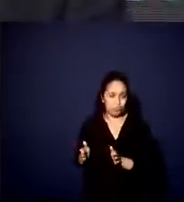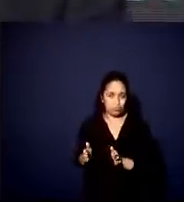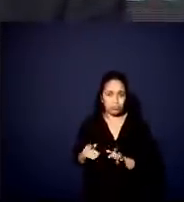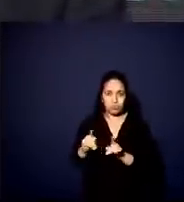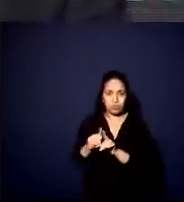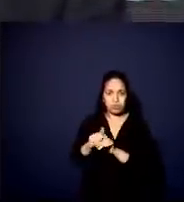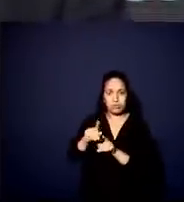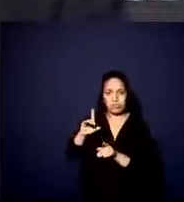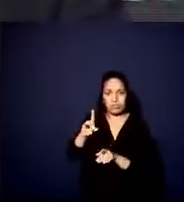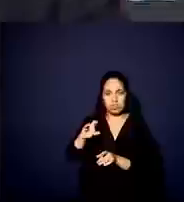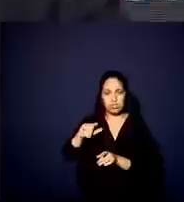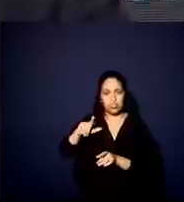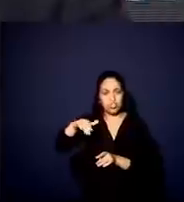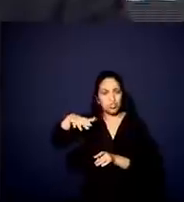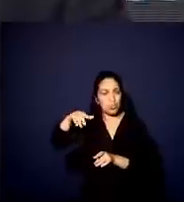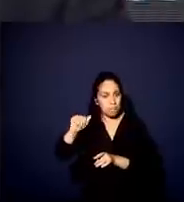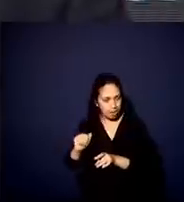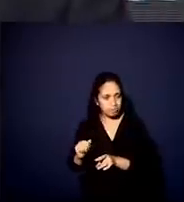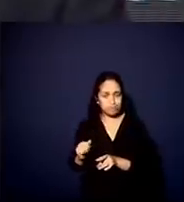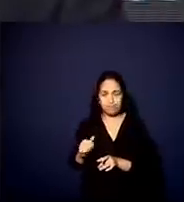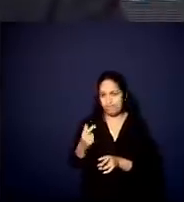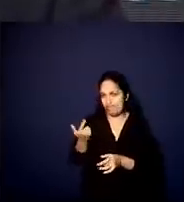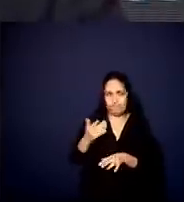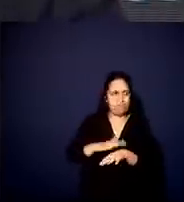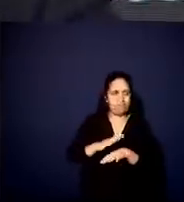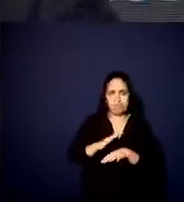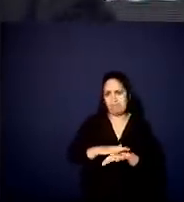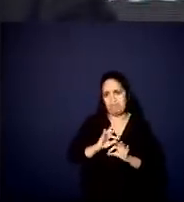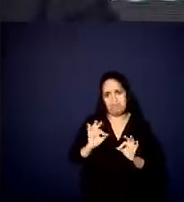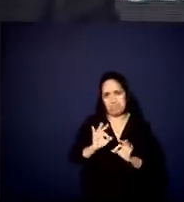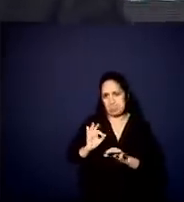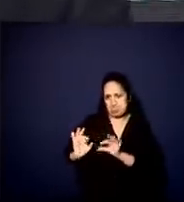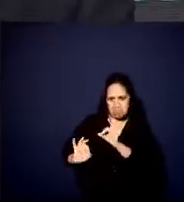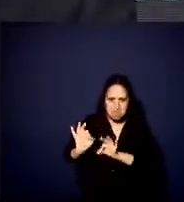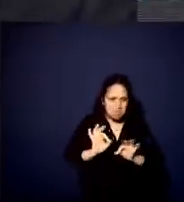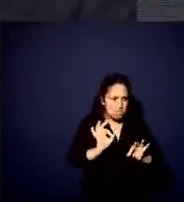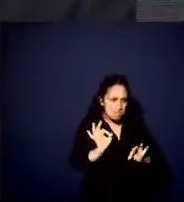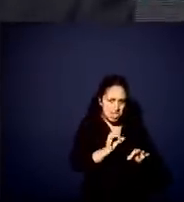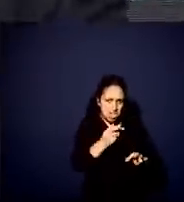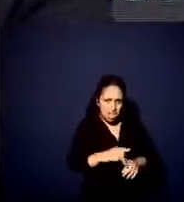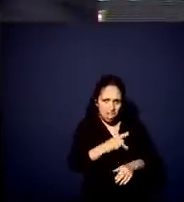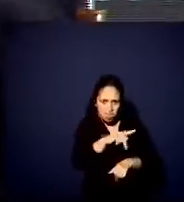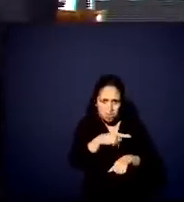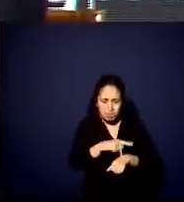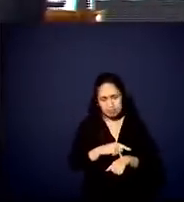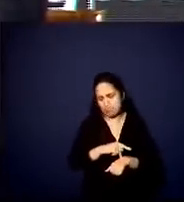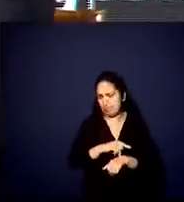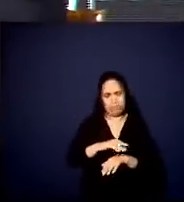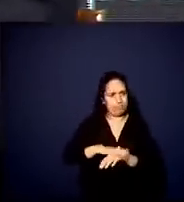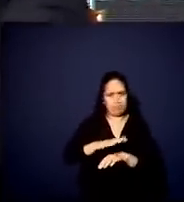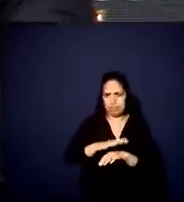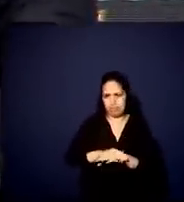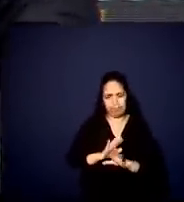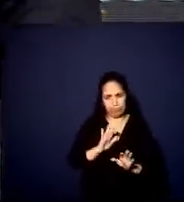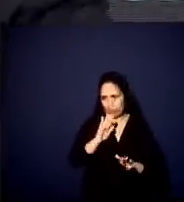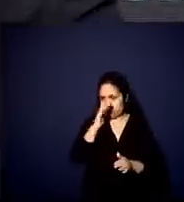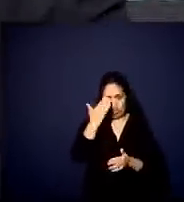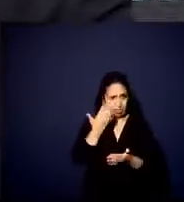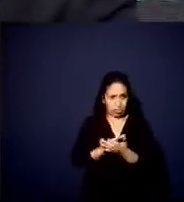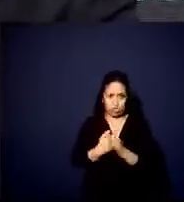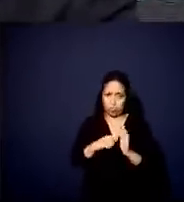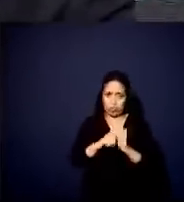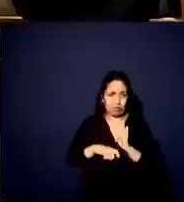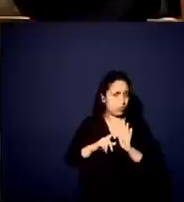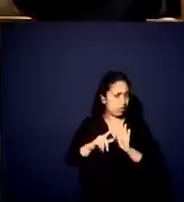Dilma, da ex-presidente Dilma, eles não fizeram nenhuma grande reforma no país. Não acredito que também vão avançar na tributária.